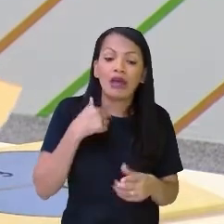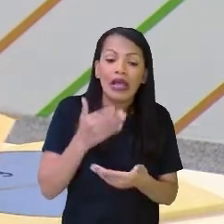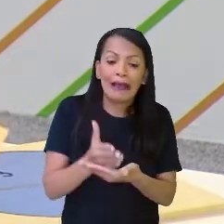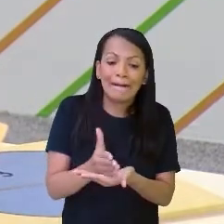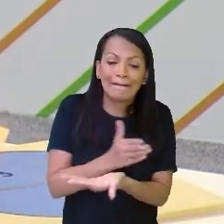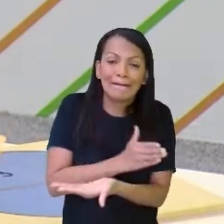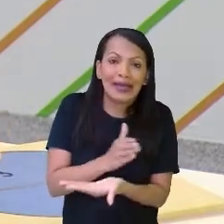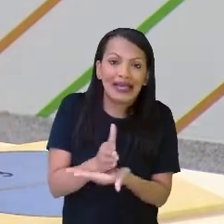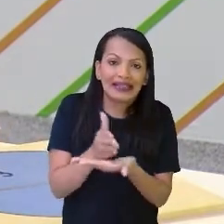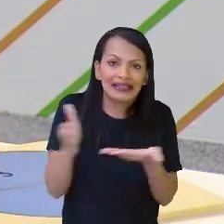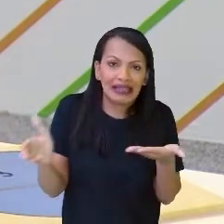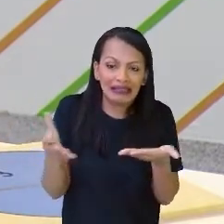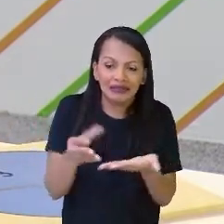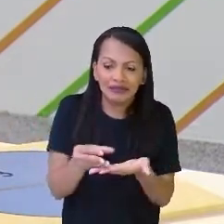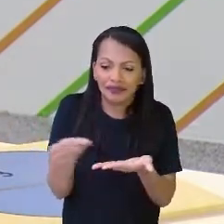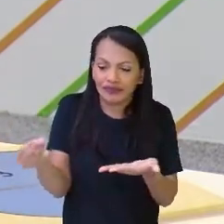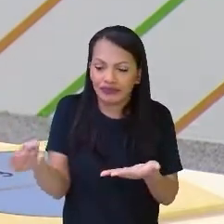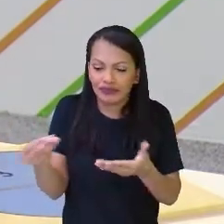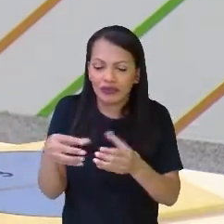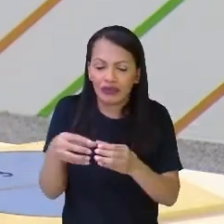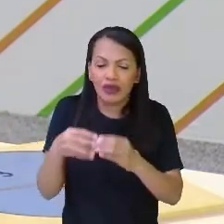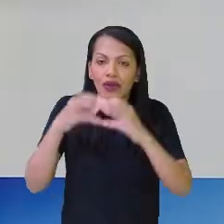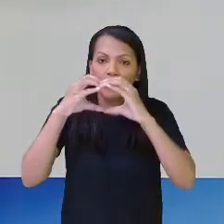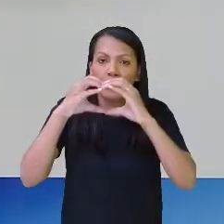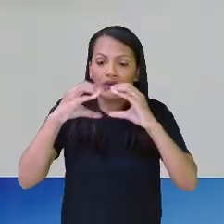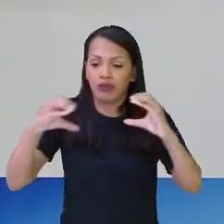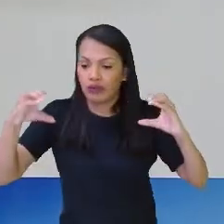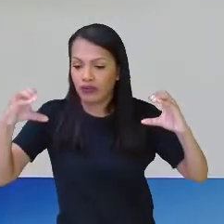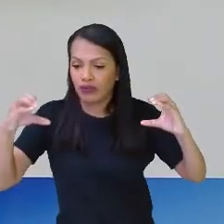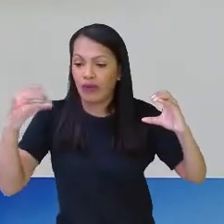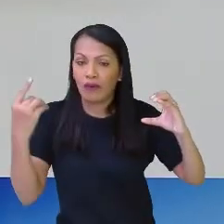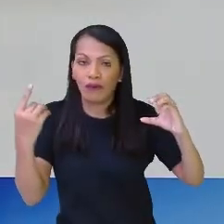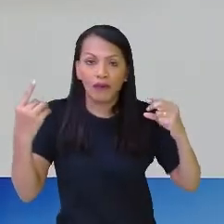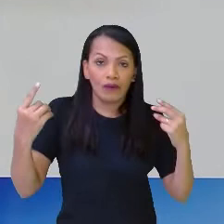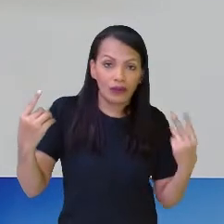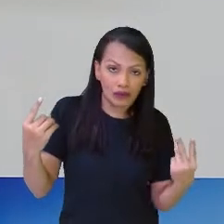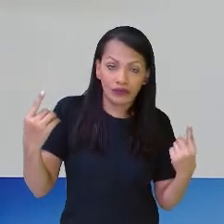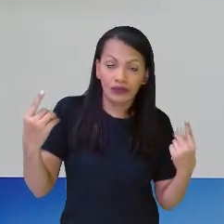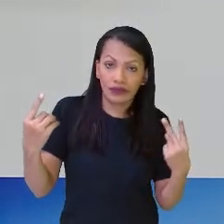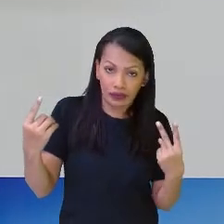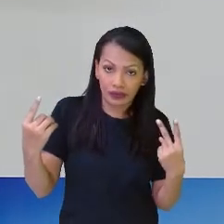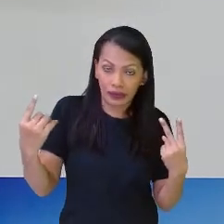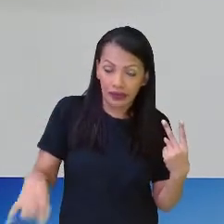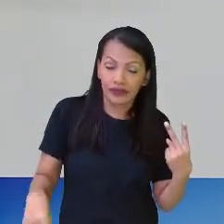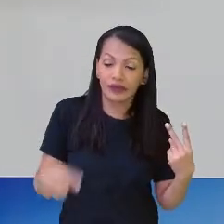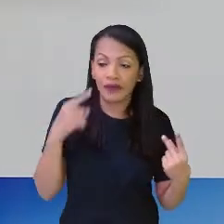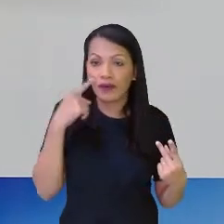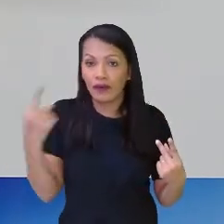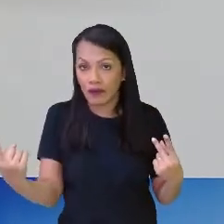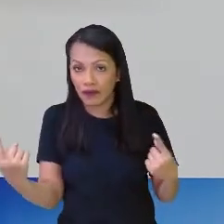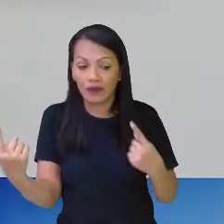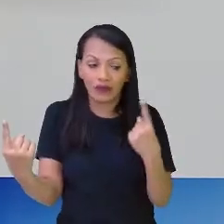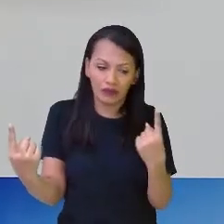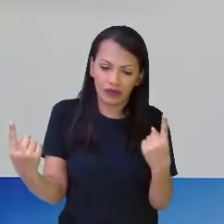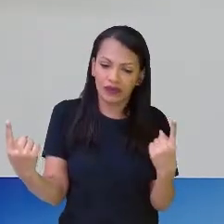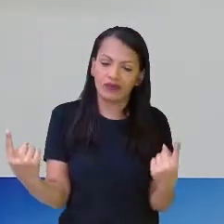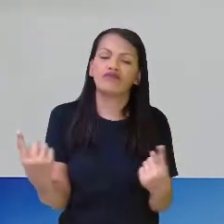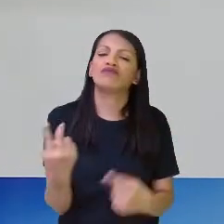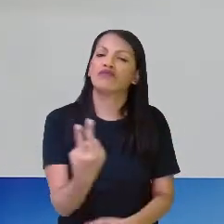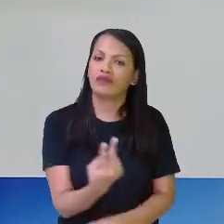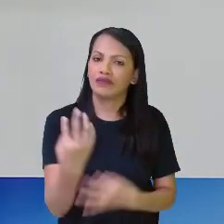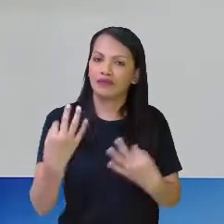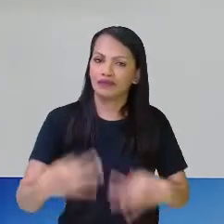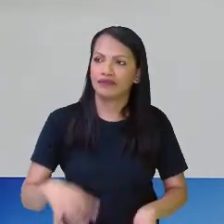colocar a metade ali, tá bom? Então, ali é o meio, nós vimos também, ó, quartos, olha a fração,